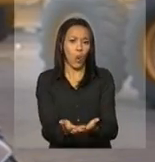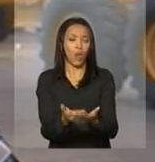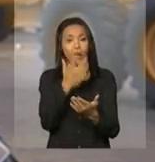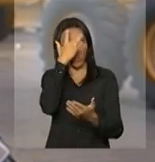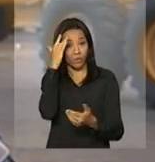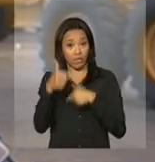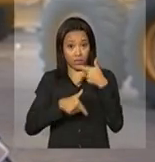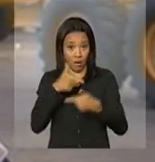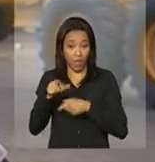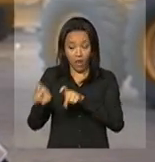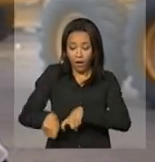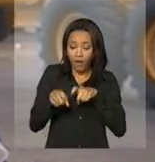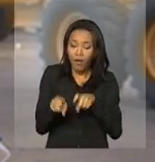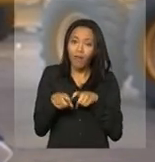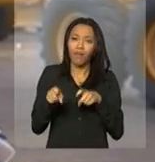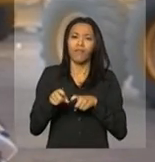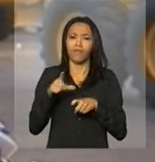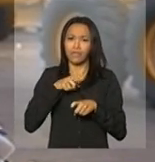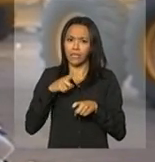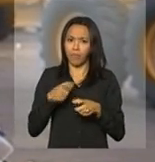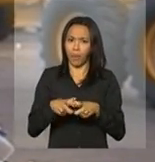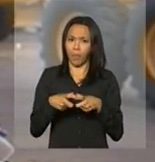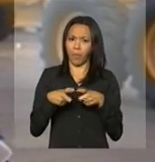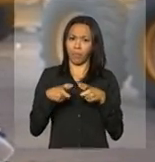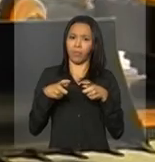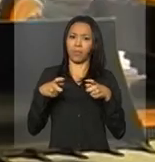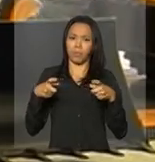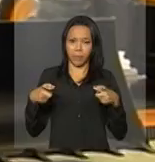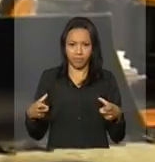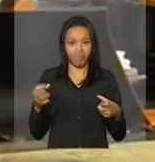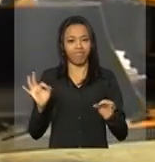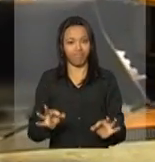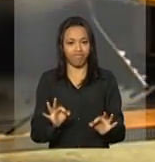mais aumento nas suas produções, com certeza.